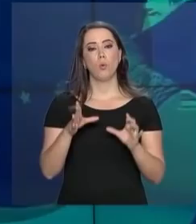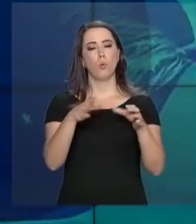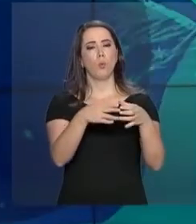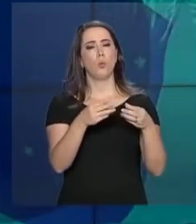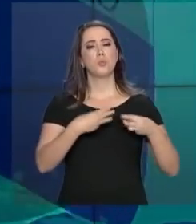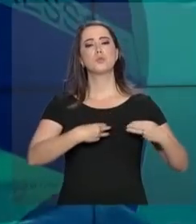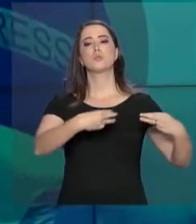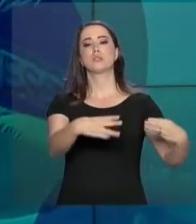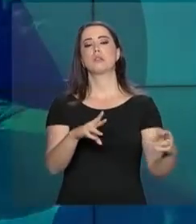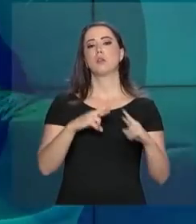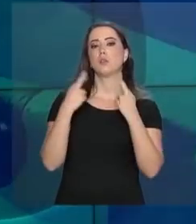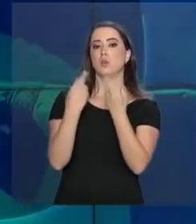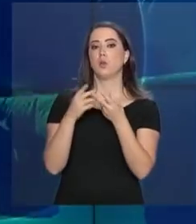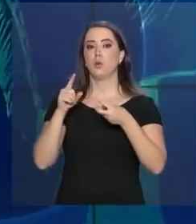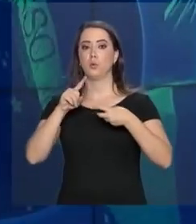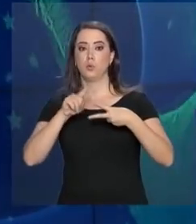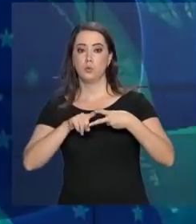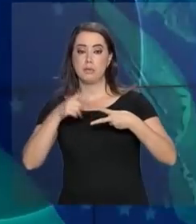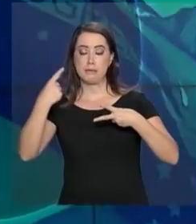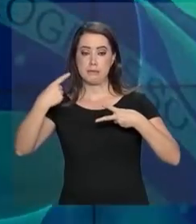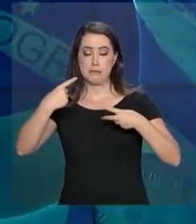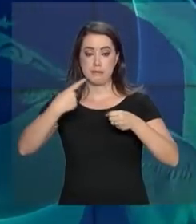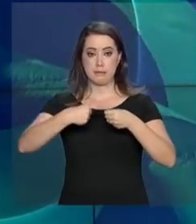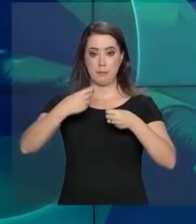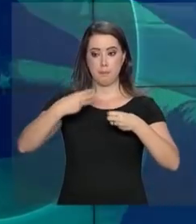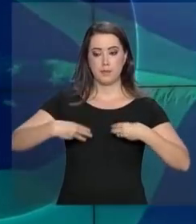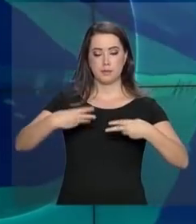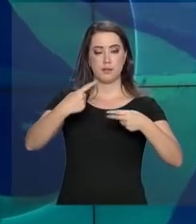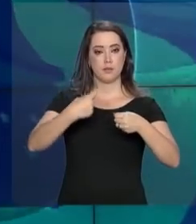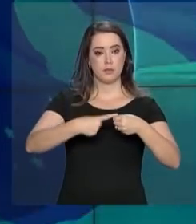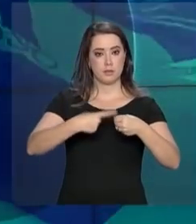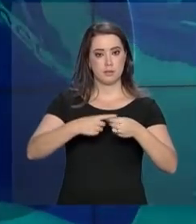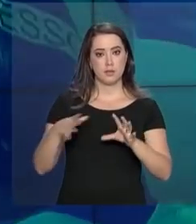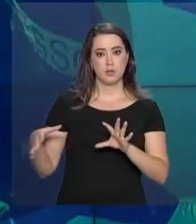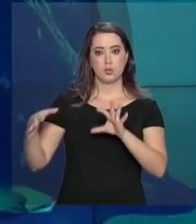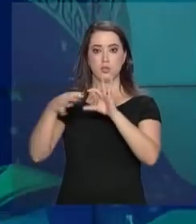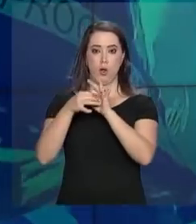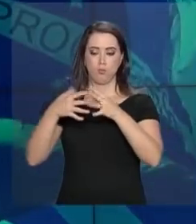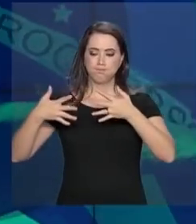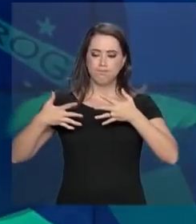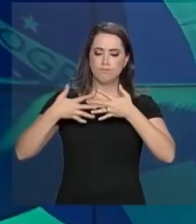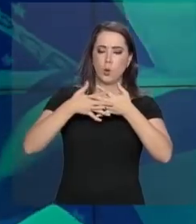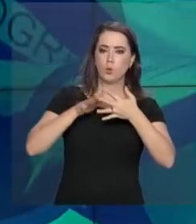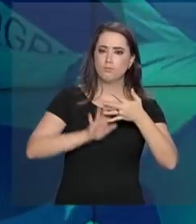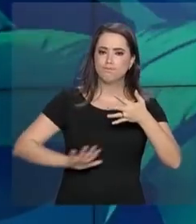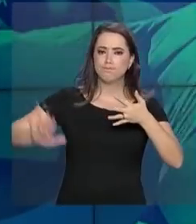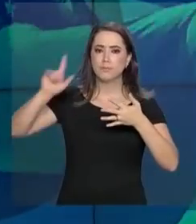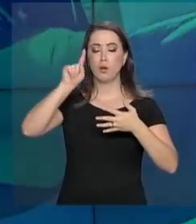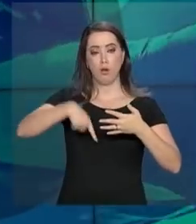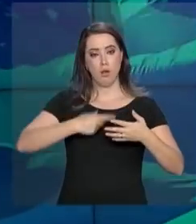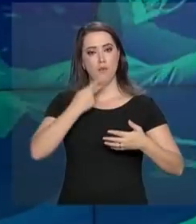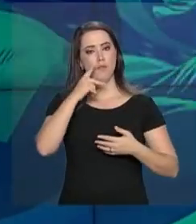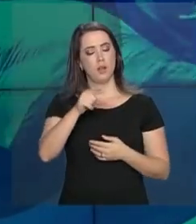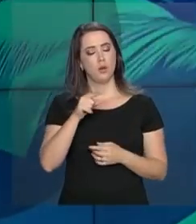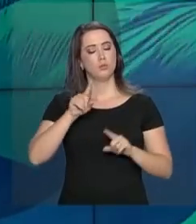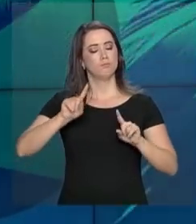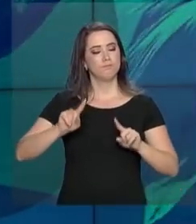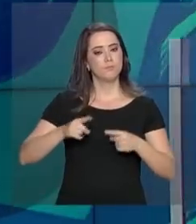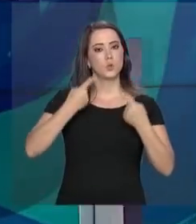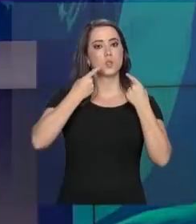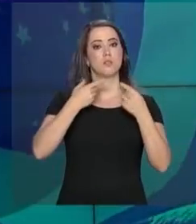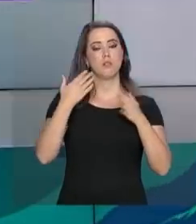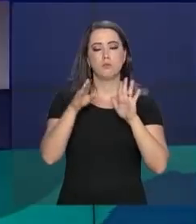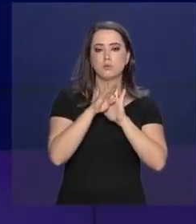A pasta reúne os antigos ministérios das cidades da integração nacional. Nesta quinta-feira, Canuto falou dos desafios e